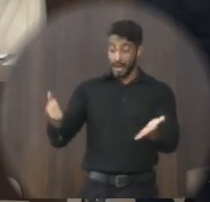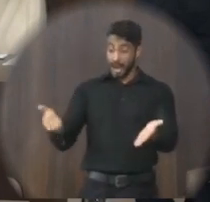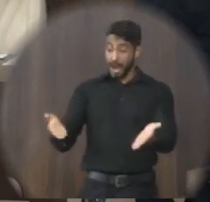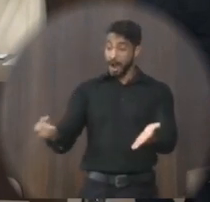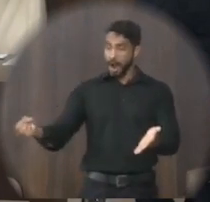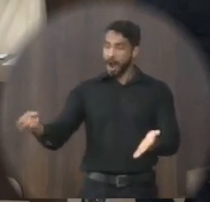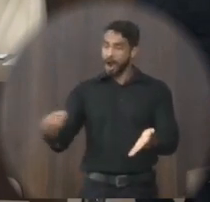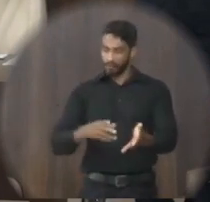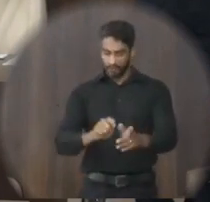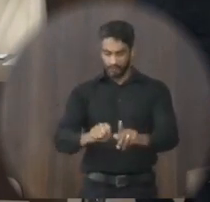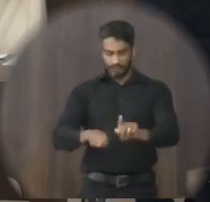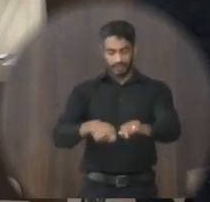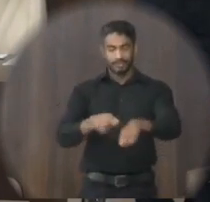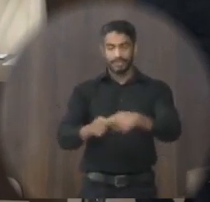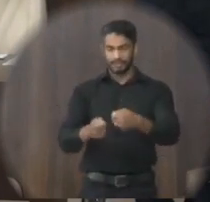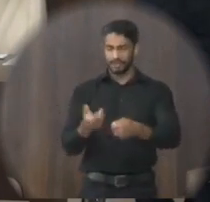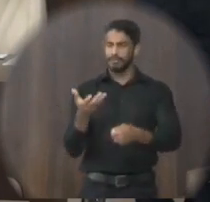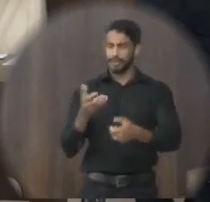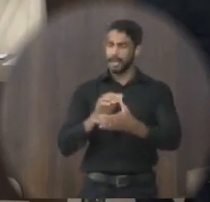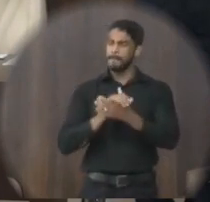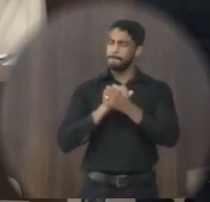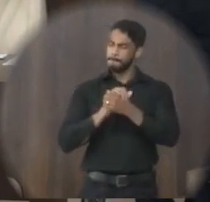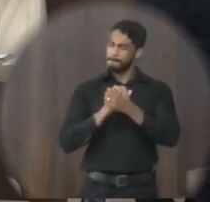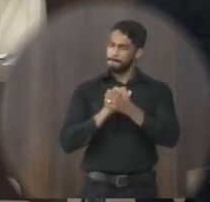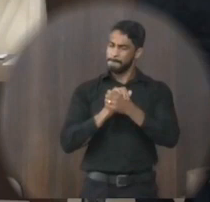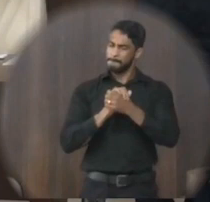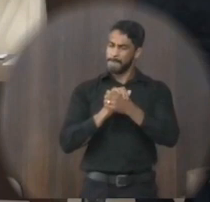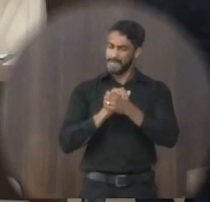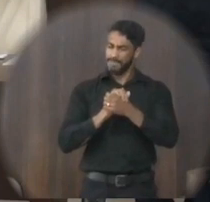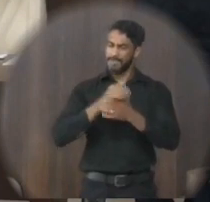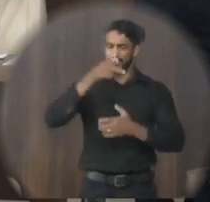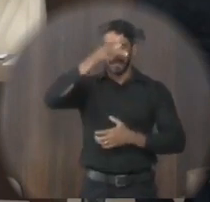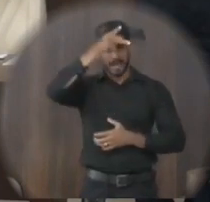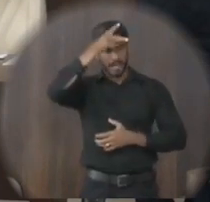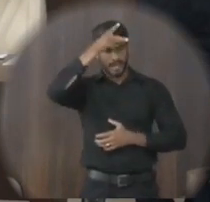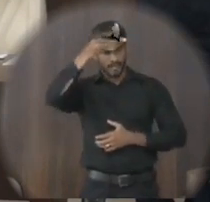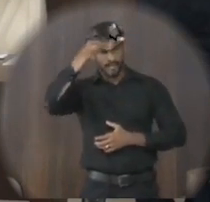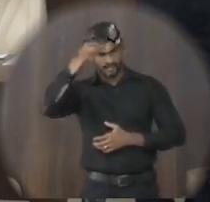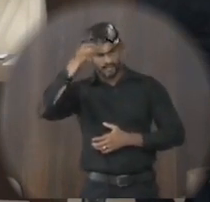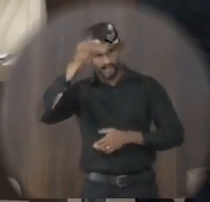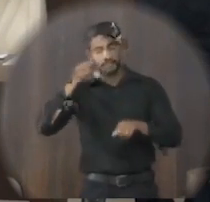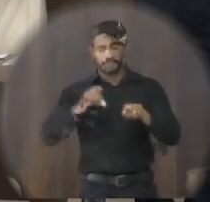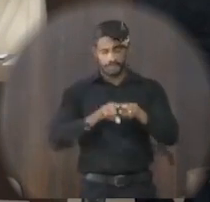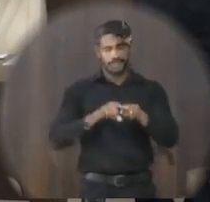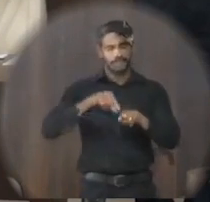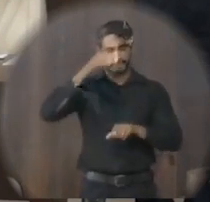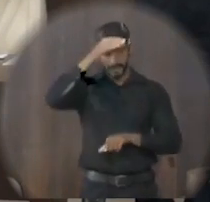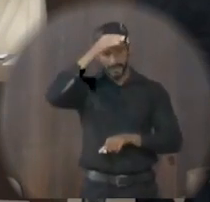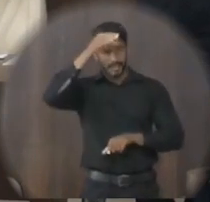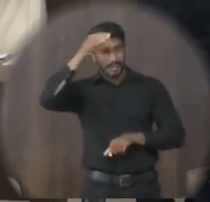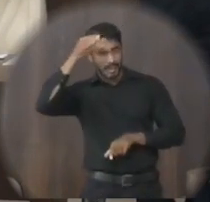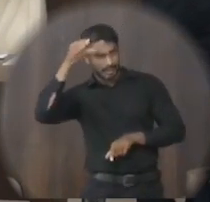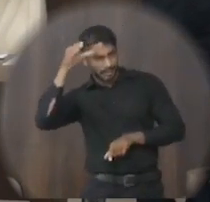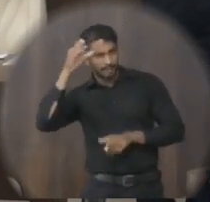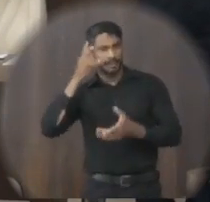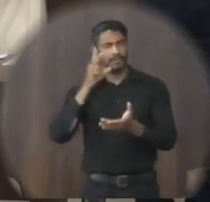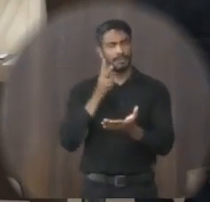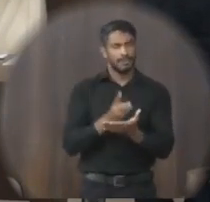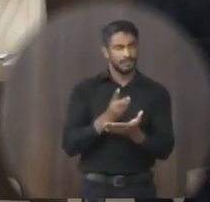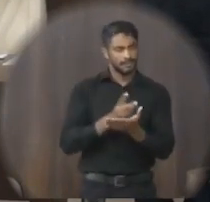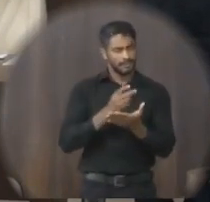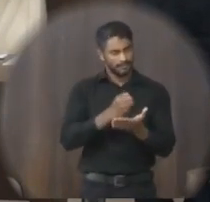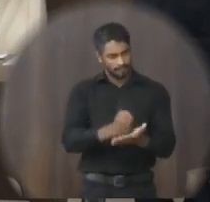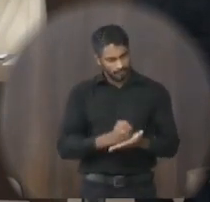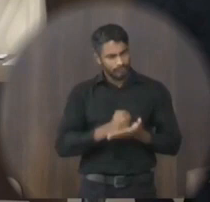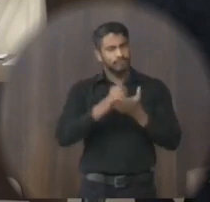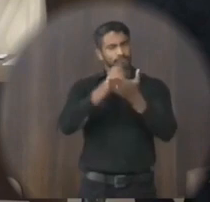gestão aqui, quero até parabenizar o prefeito atual e a Câmara de Vereadores, que sempre esteve nos